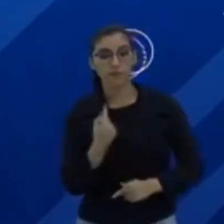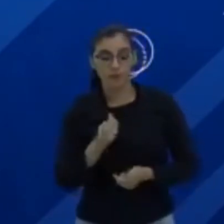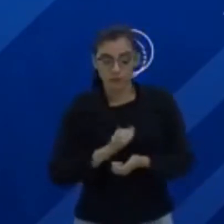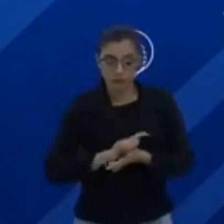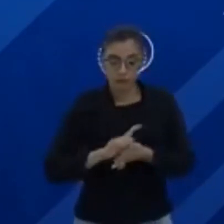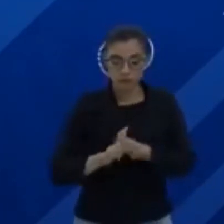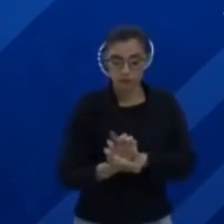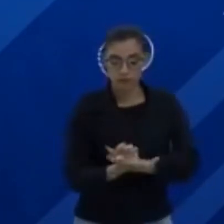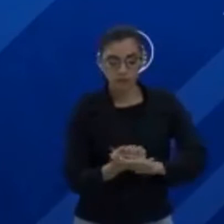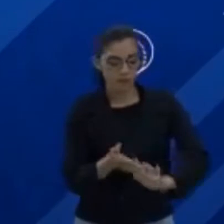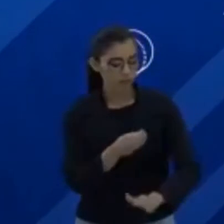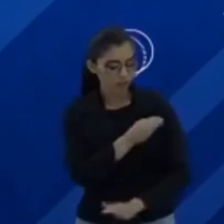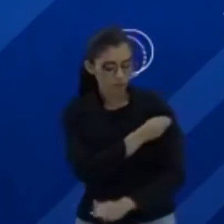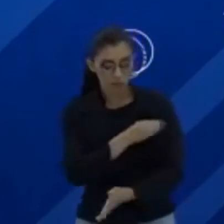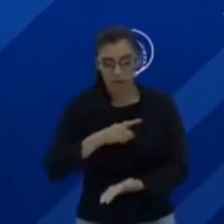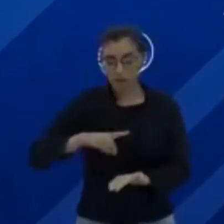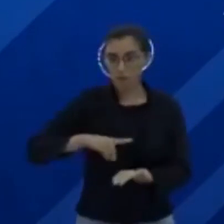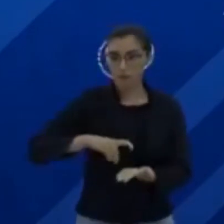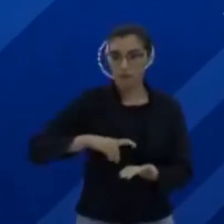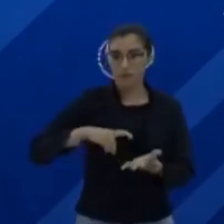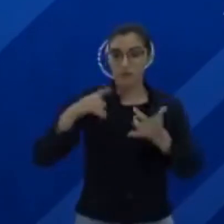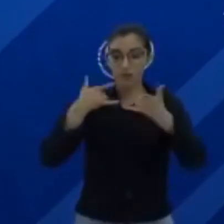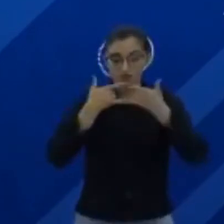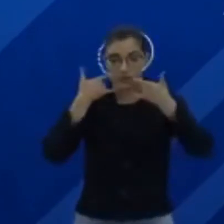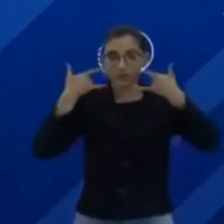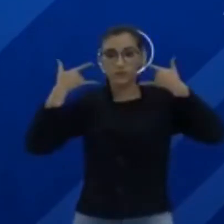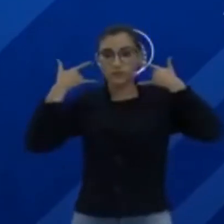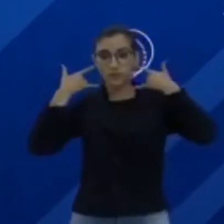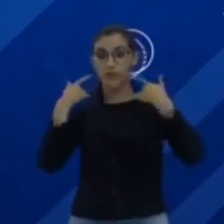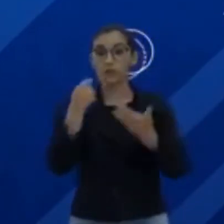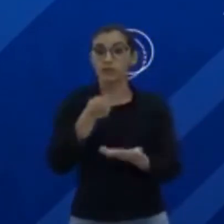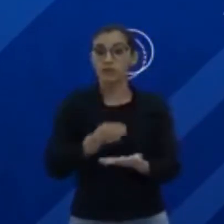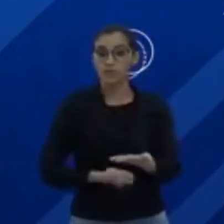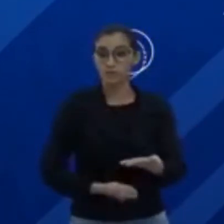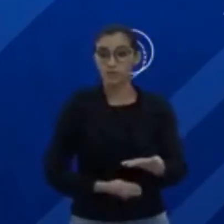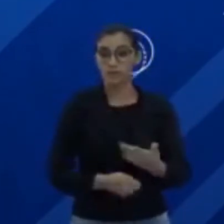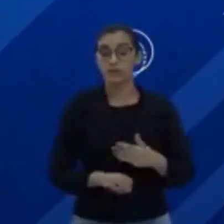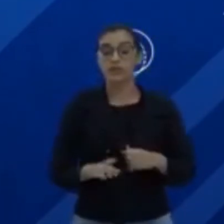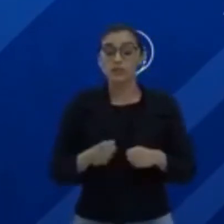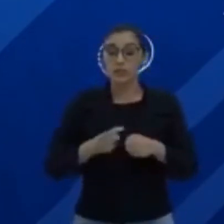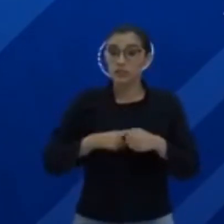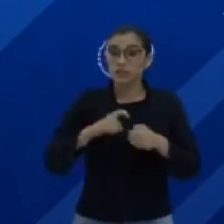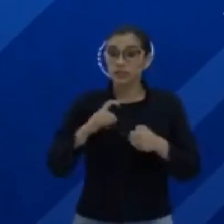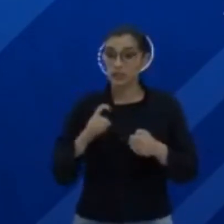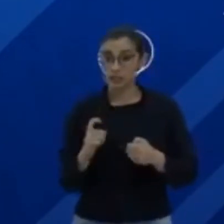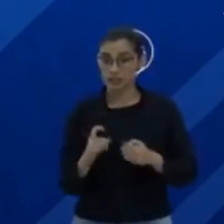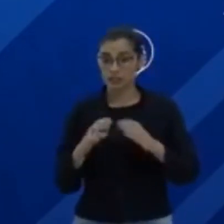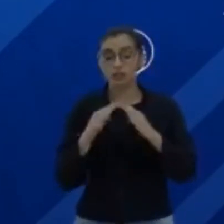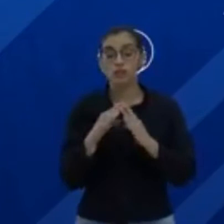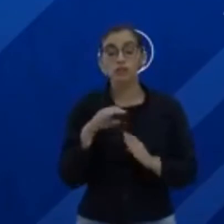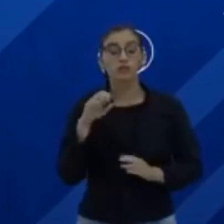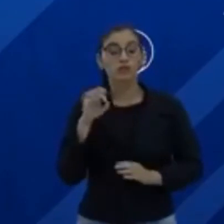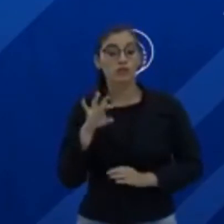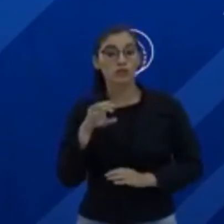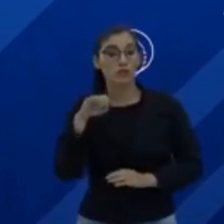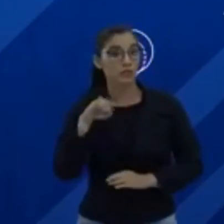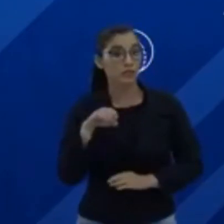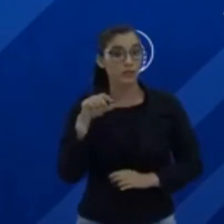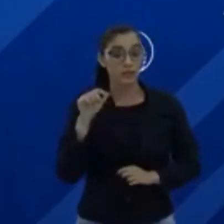usar álcool em gel. O uso da máscara agora também é obrigatório e sair de casa só se for extremamente necessário.